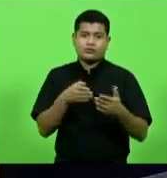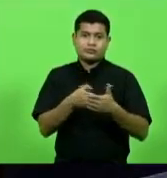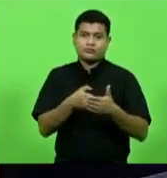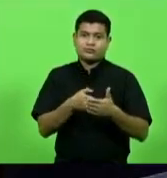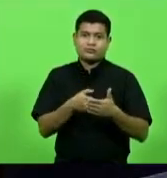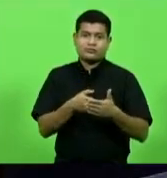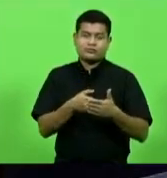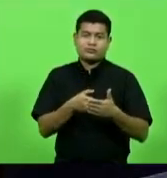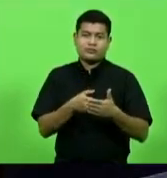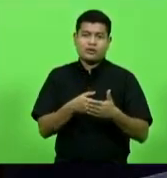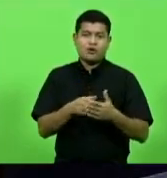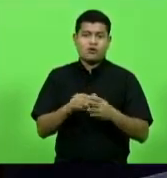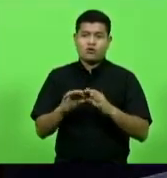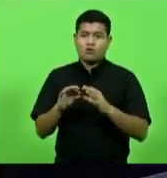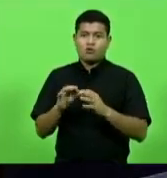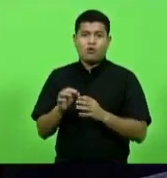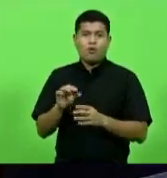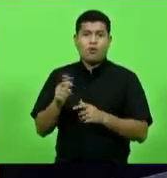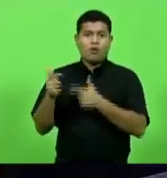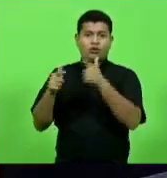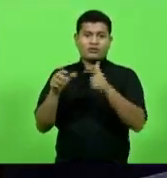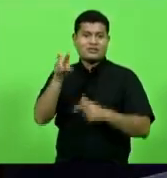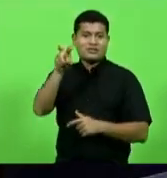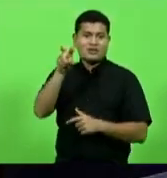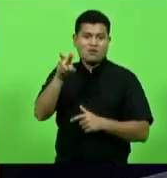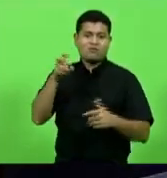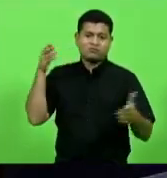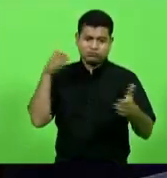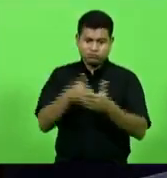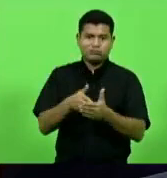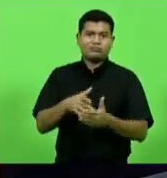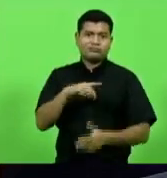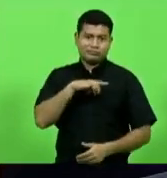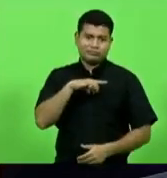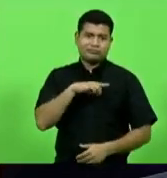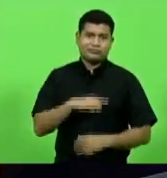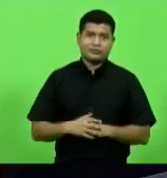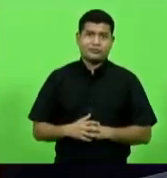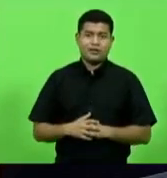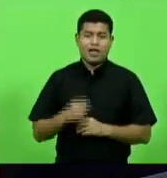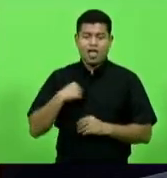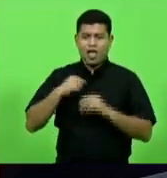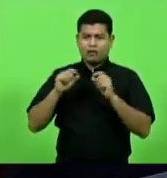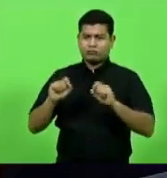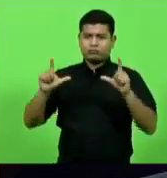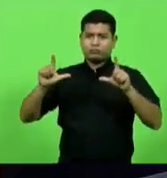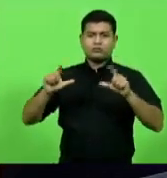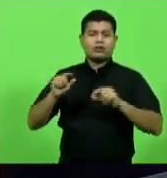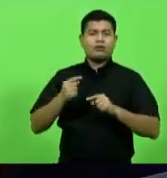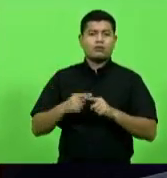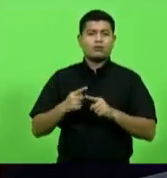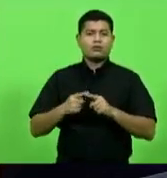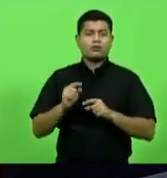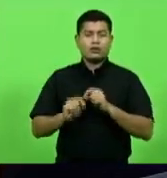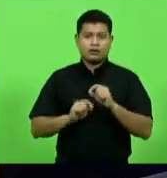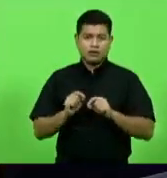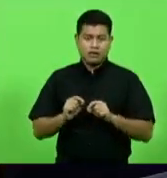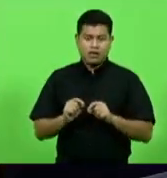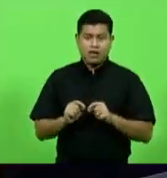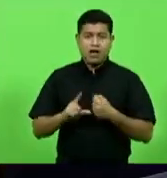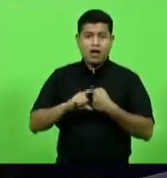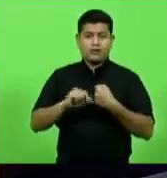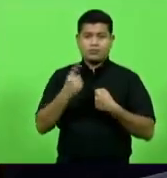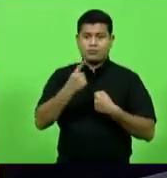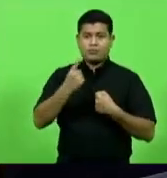vetados o que me chama a atenção lá no artigo primeiro no parágrafo